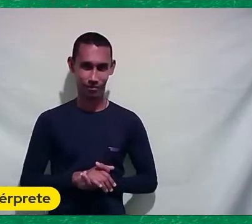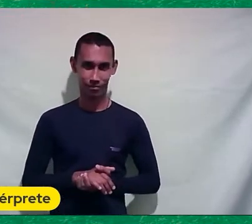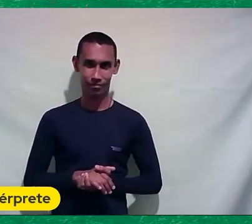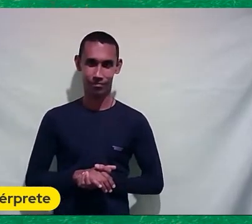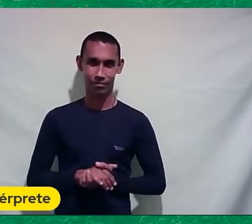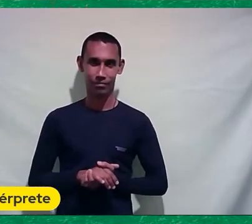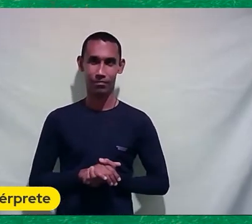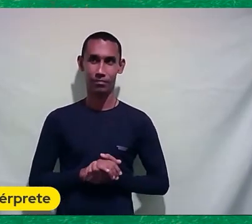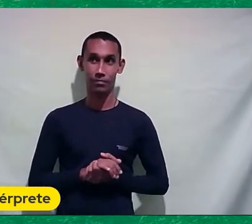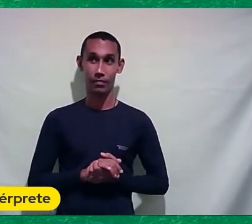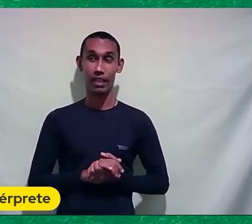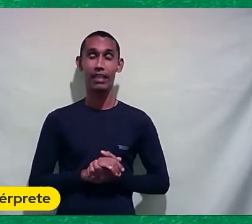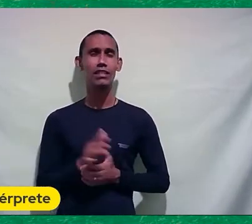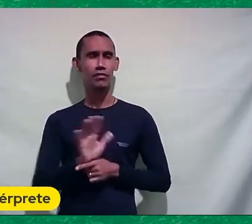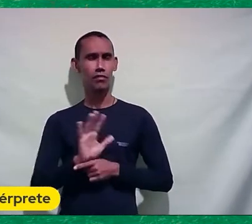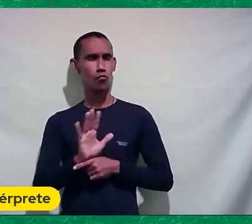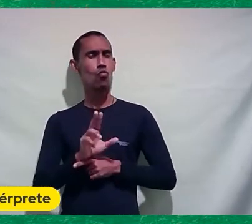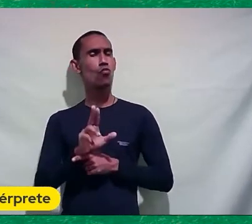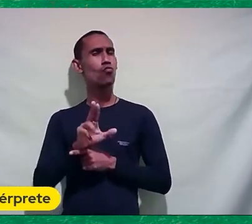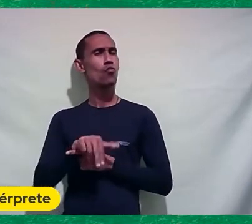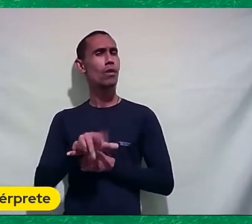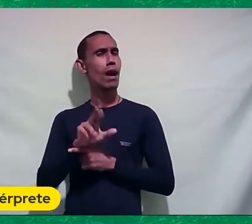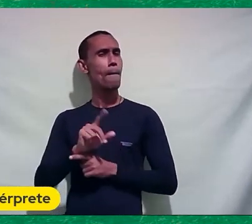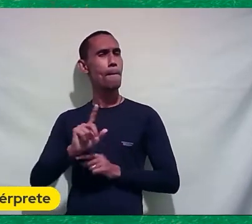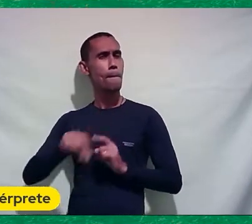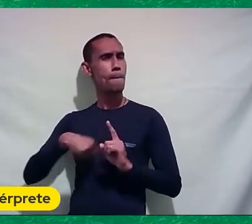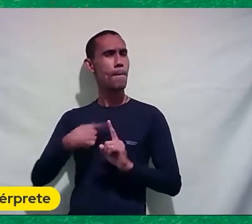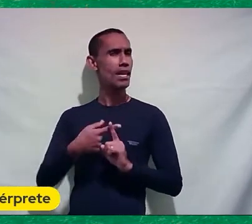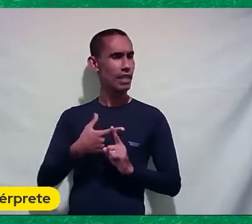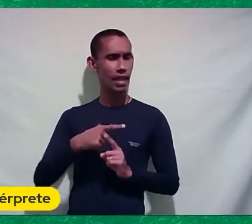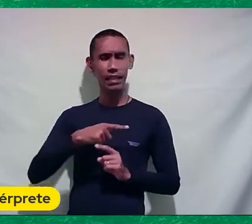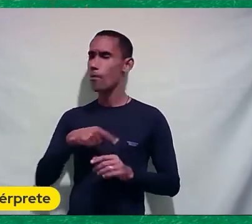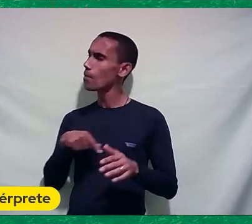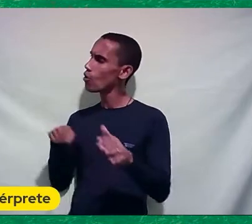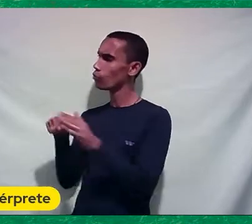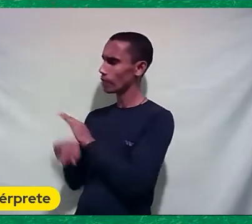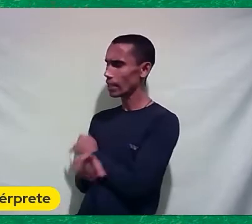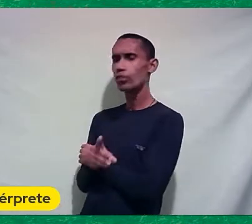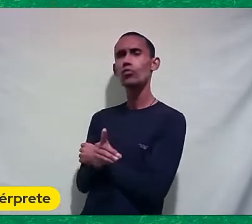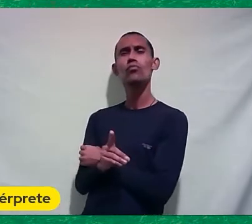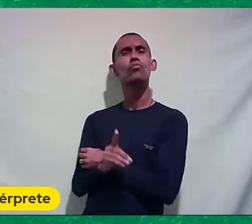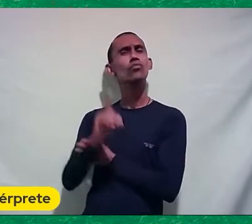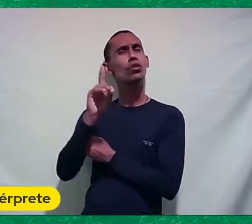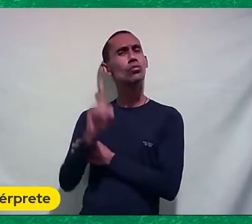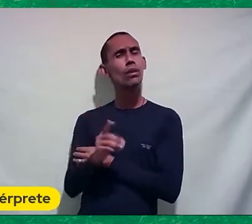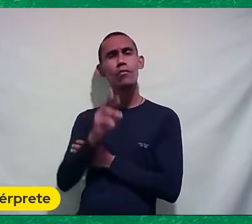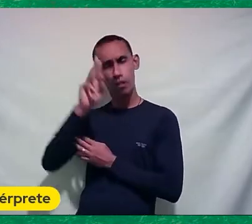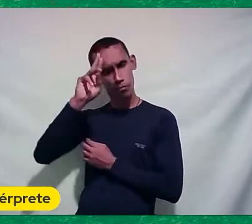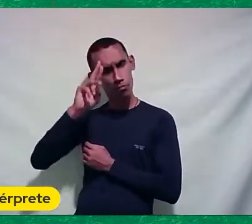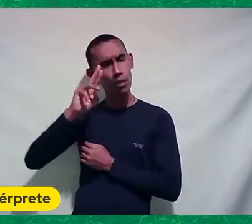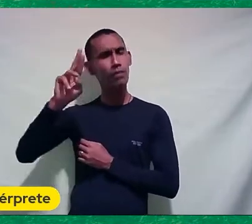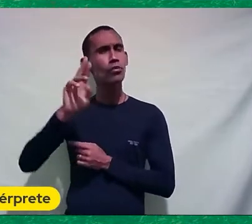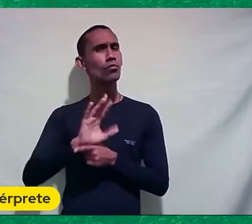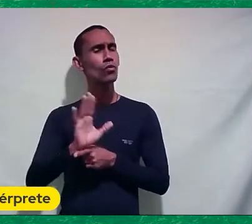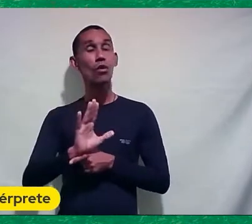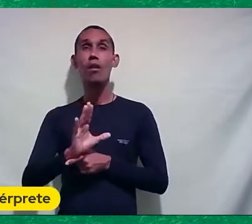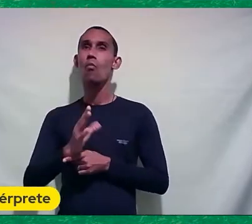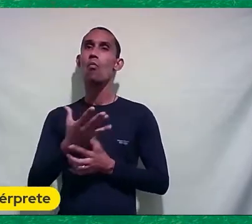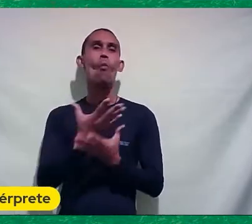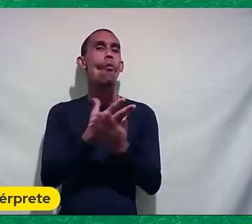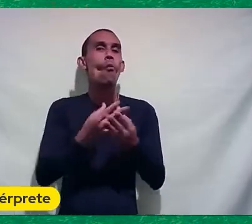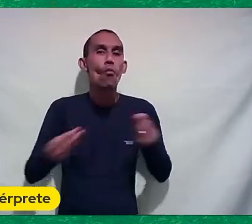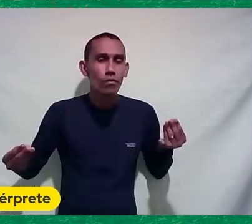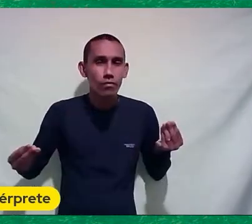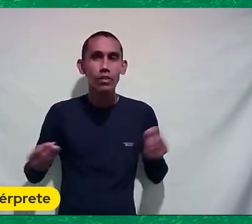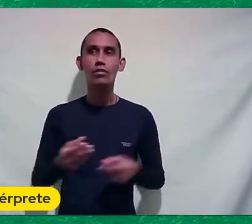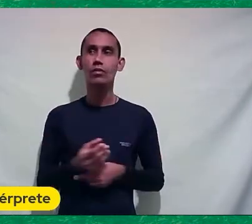Esse filme Nunca mais ouvi Desapareceu Até perguntei Para o diretor Cadê o filme Sumiu Tem